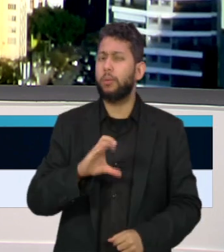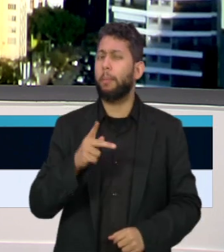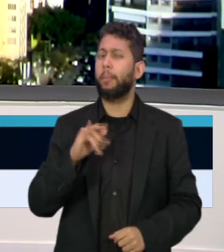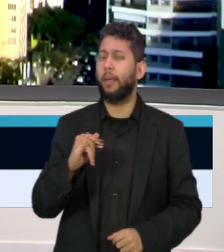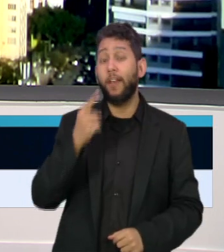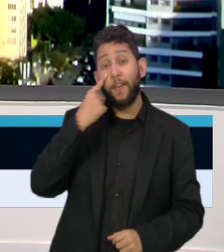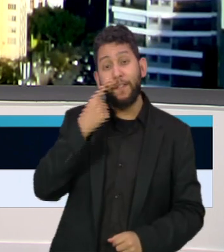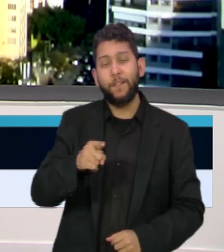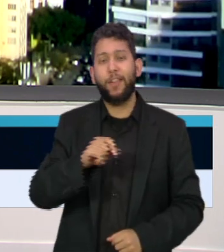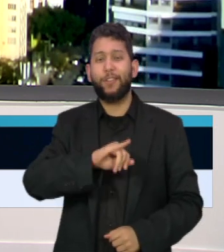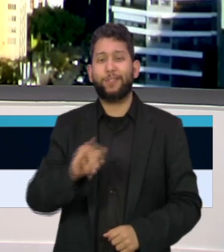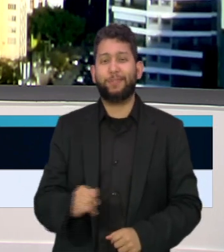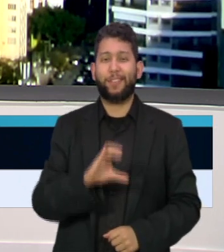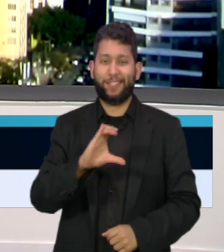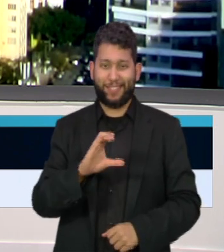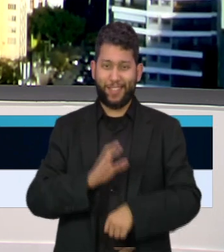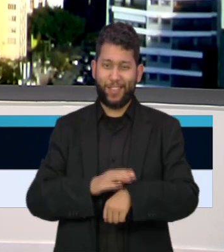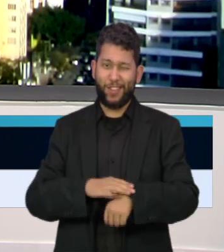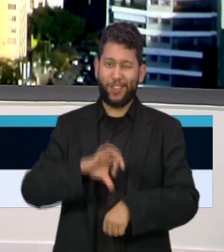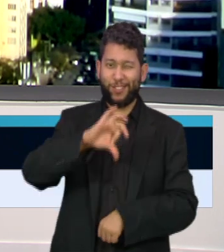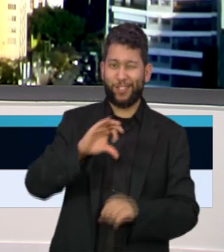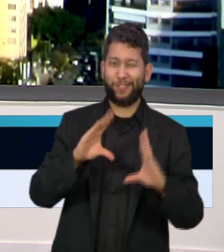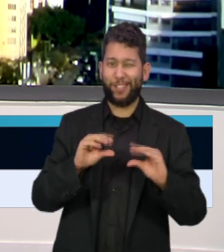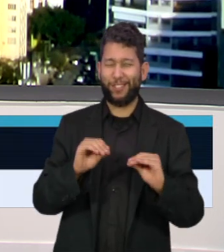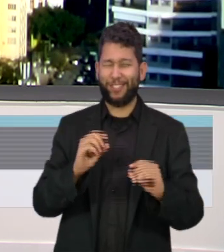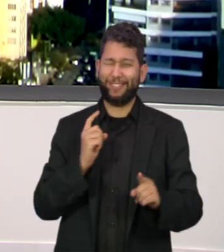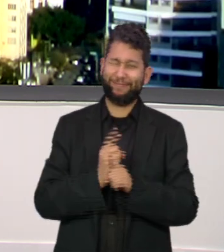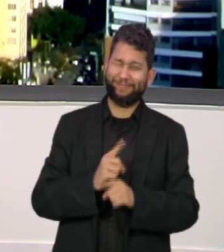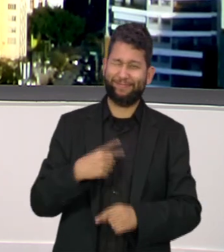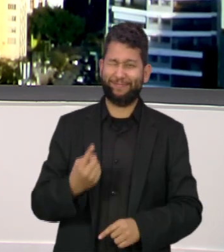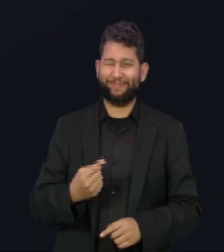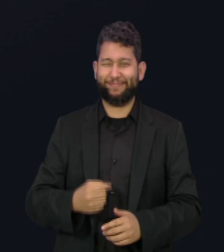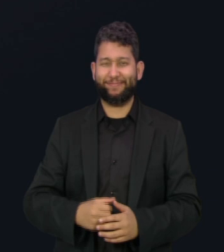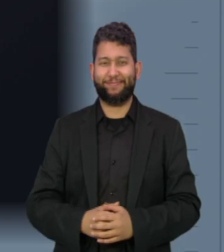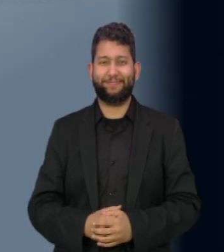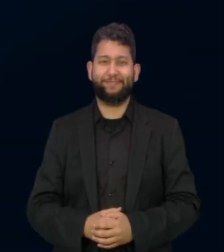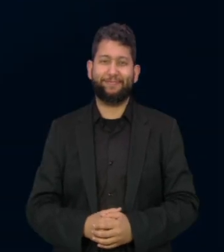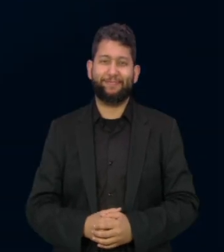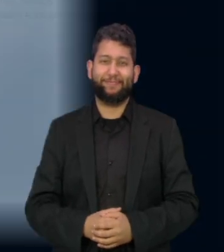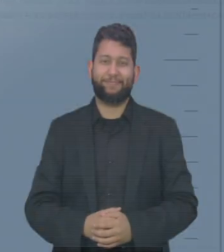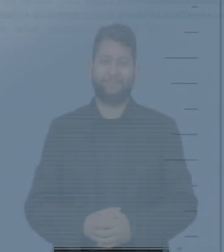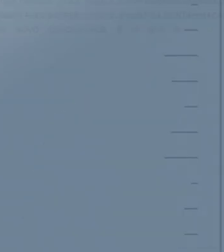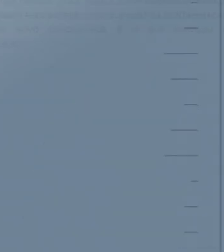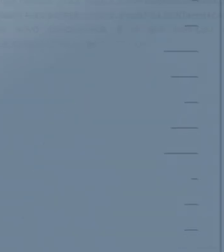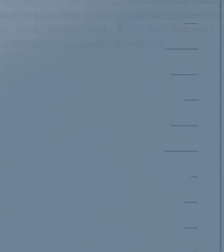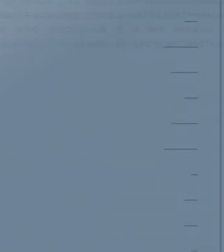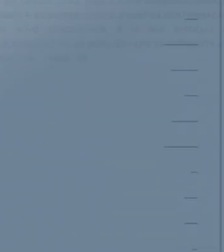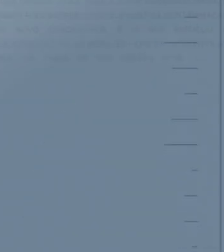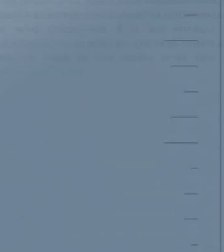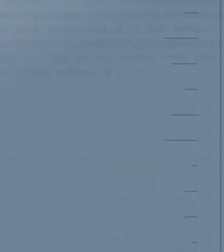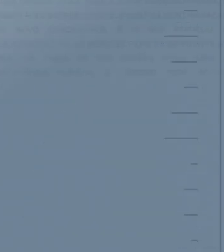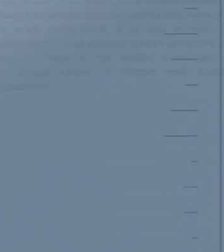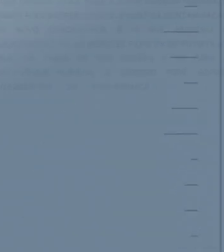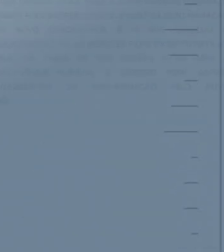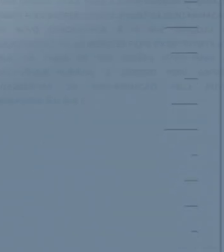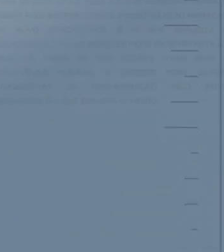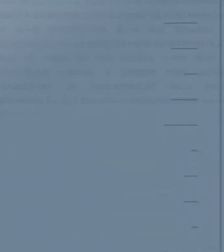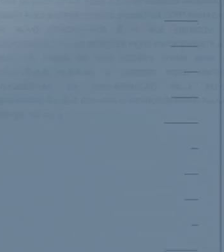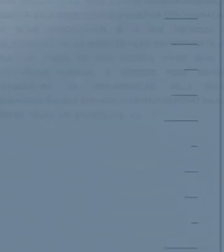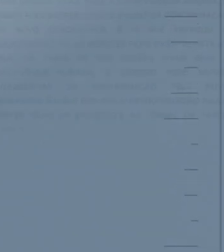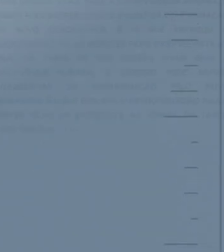você confere no Jornal da Cultura a partir das nove da noite. Até já. Transcrição e Legendas